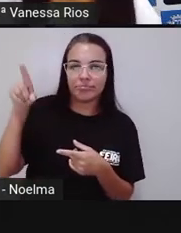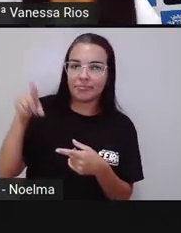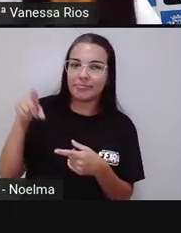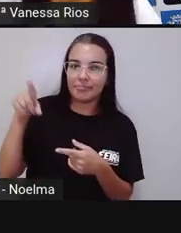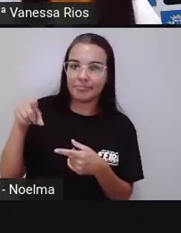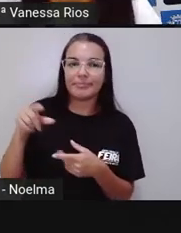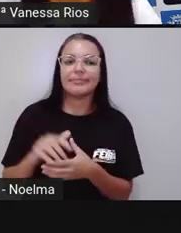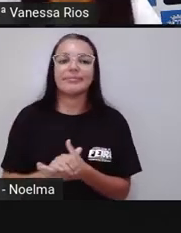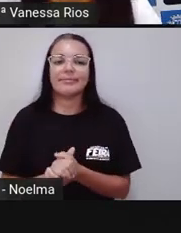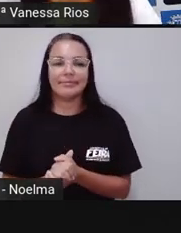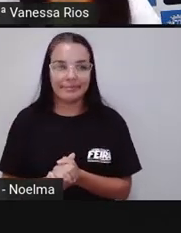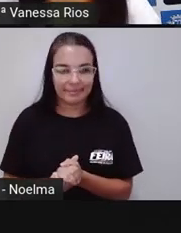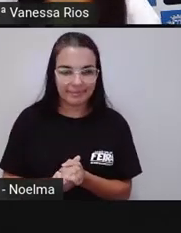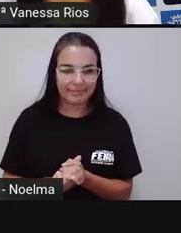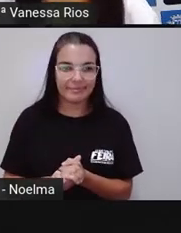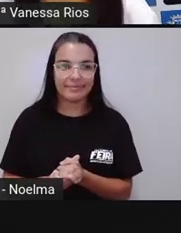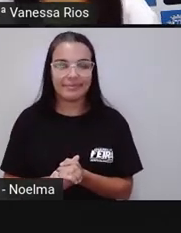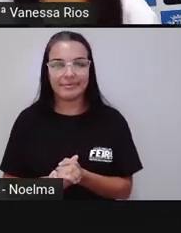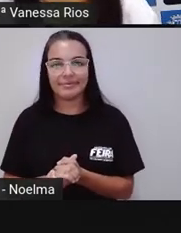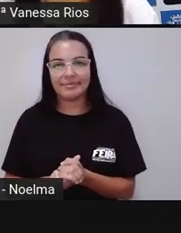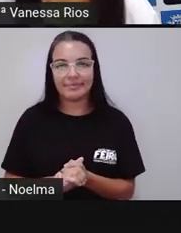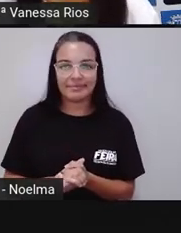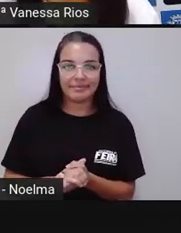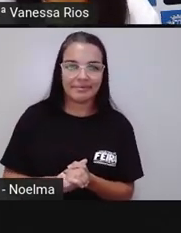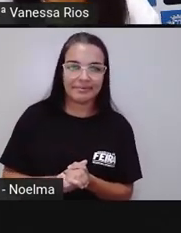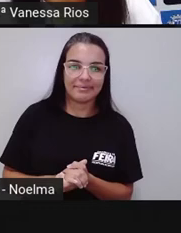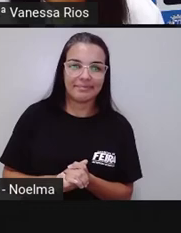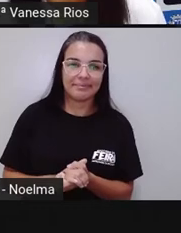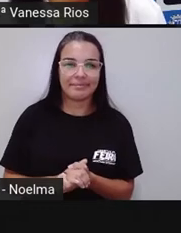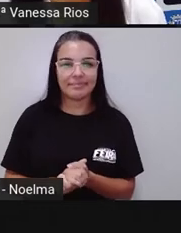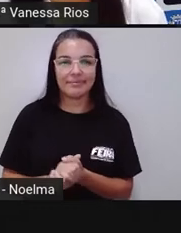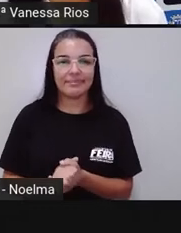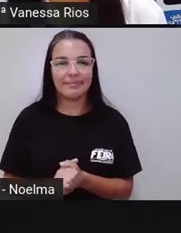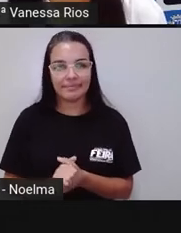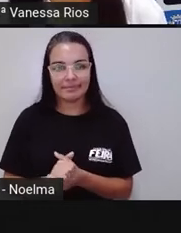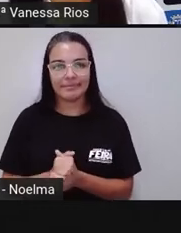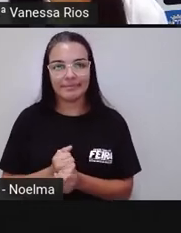nesse caso aí o acento utilizado é o acento agudo.